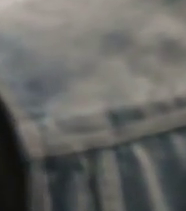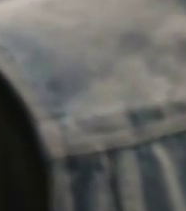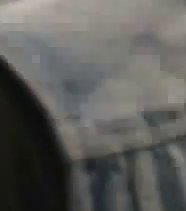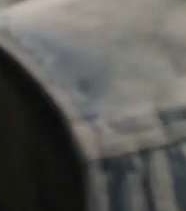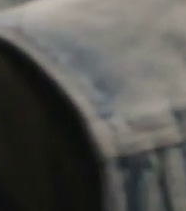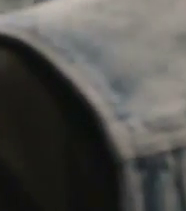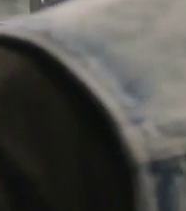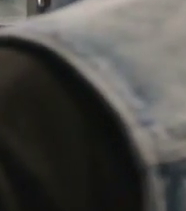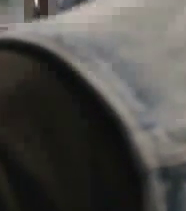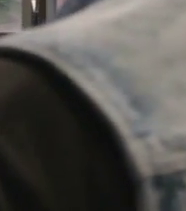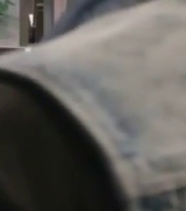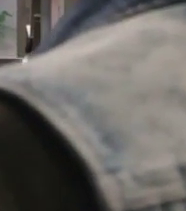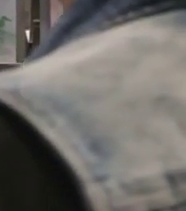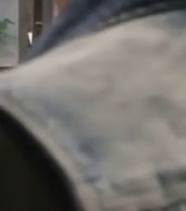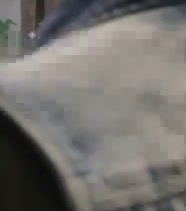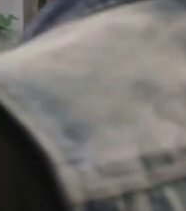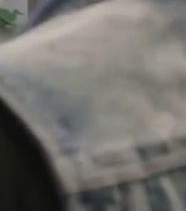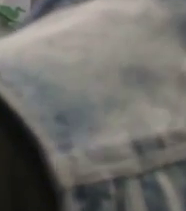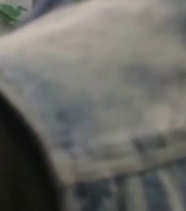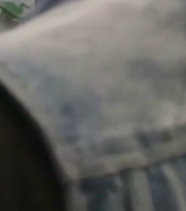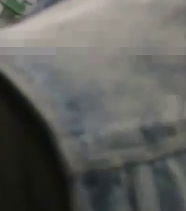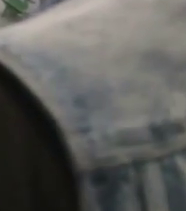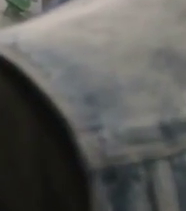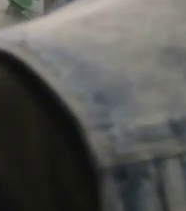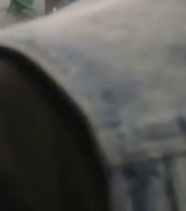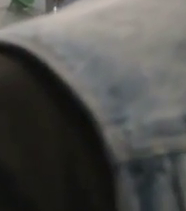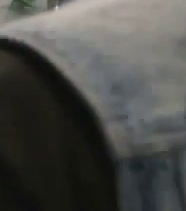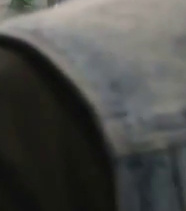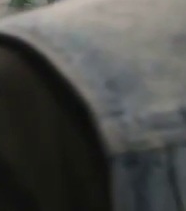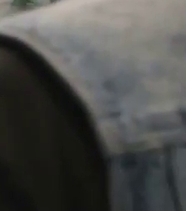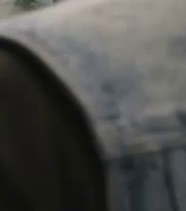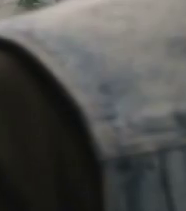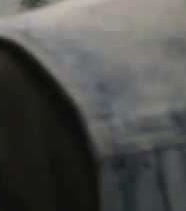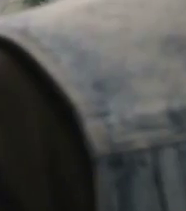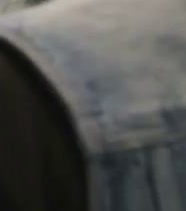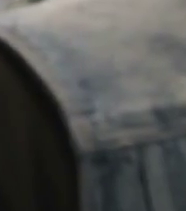Peter em pé de costas para nós em frente à prateleira com livros expostos.